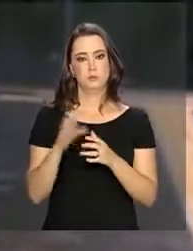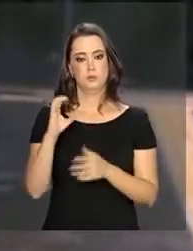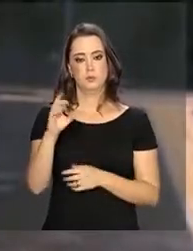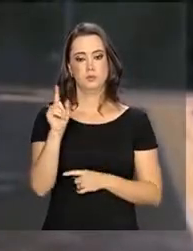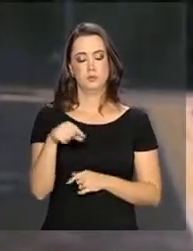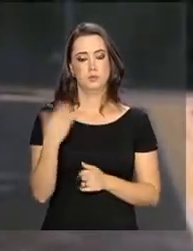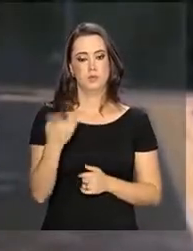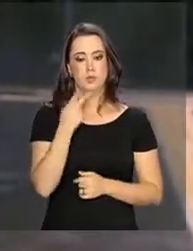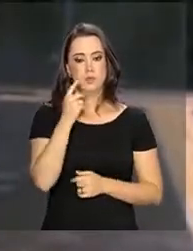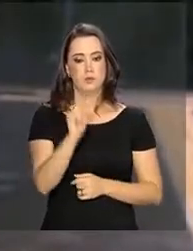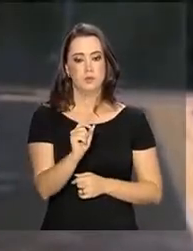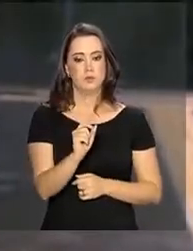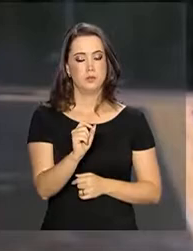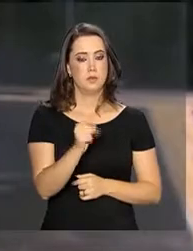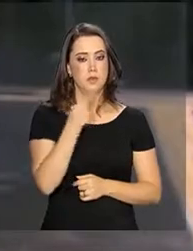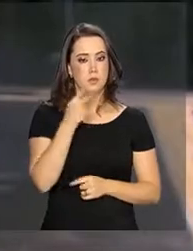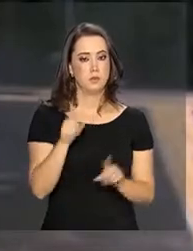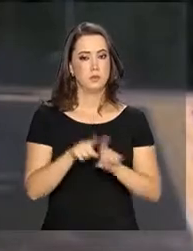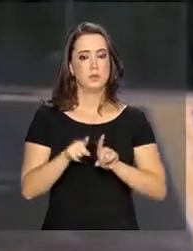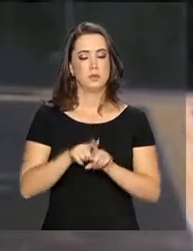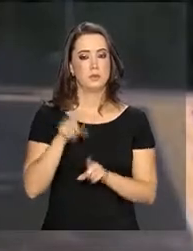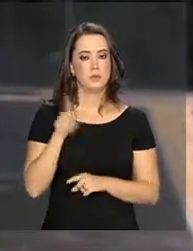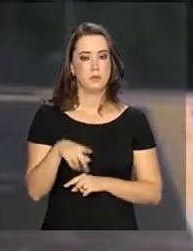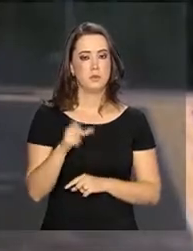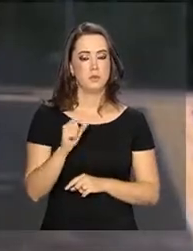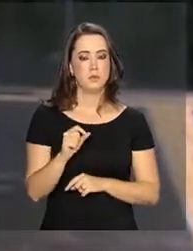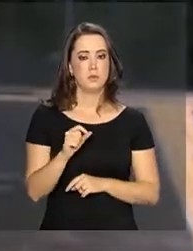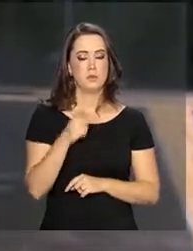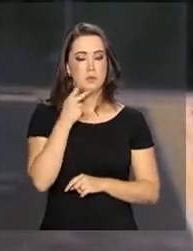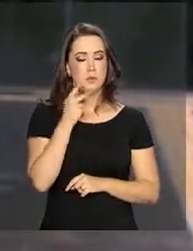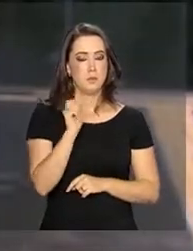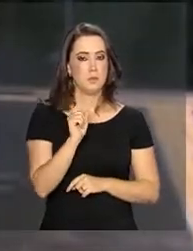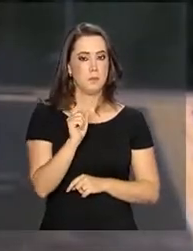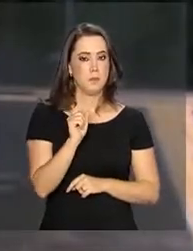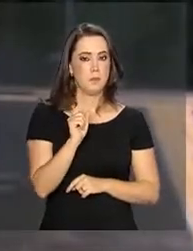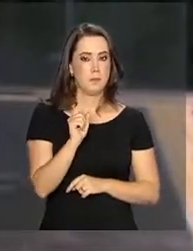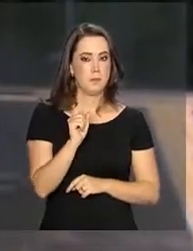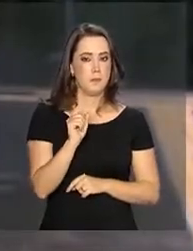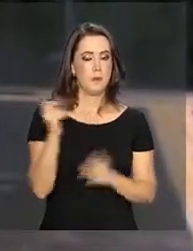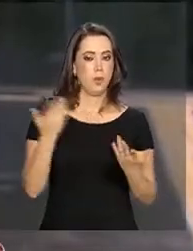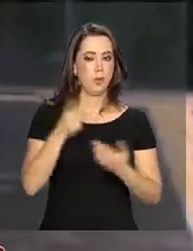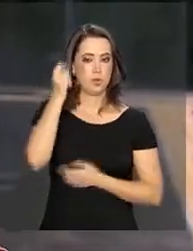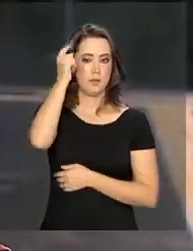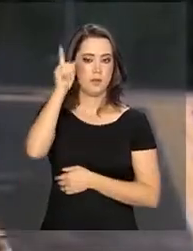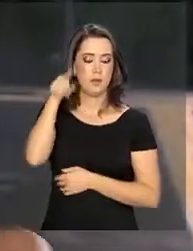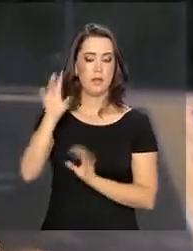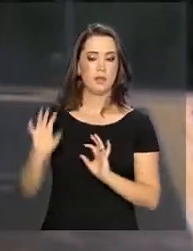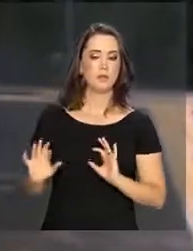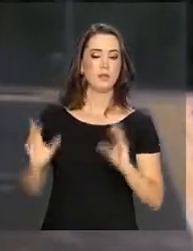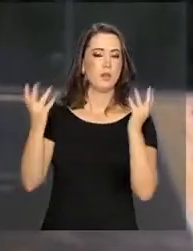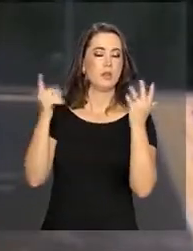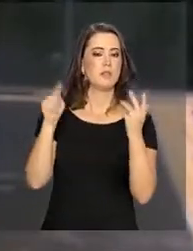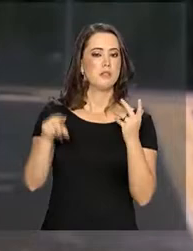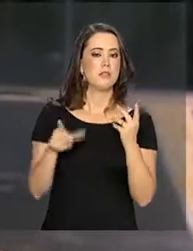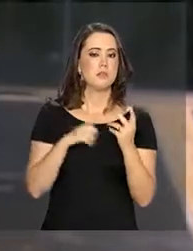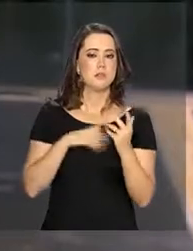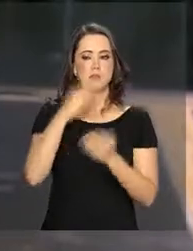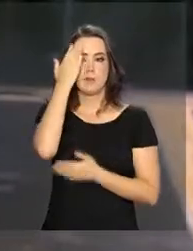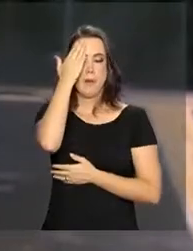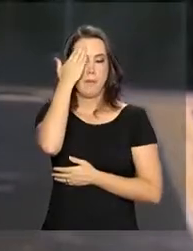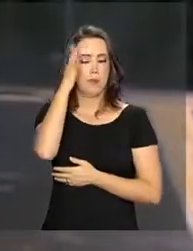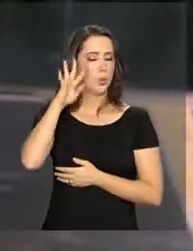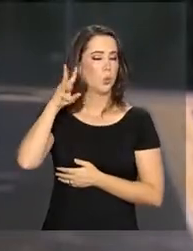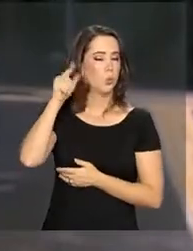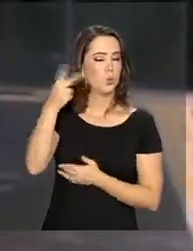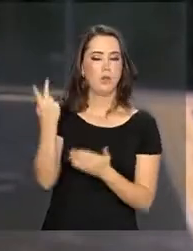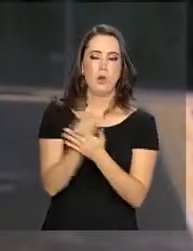Ciência. Pontes falou com a imprensa também e ele disse que essa ideia desse evento hoje é tomar pé, né, saber tudo o que